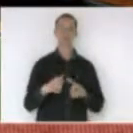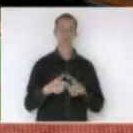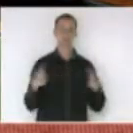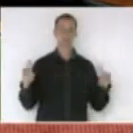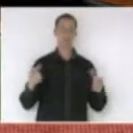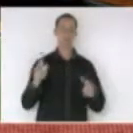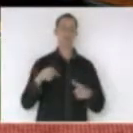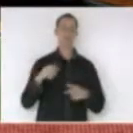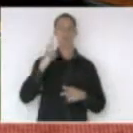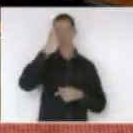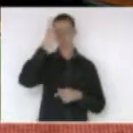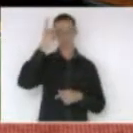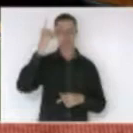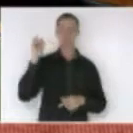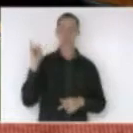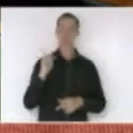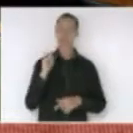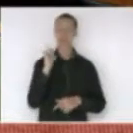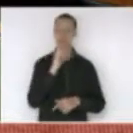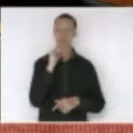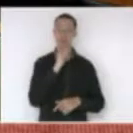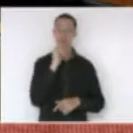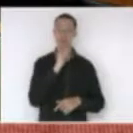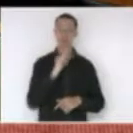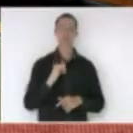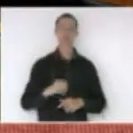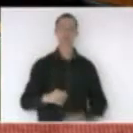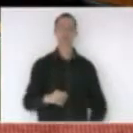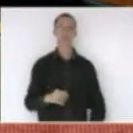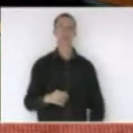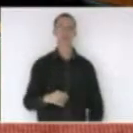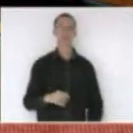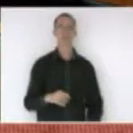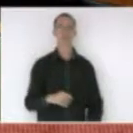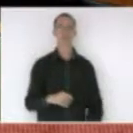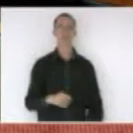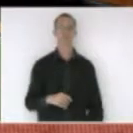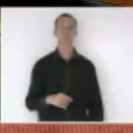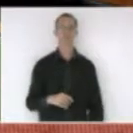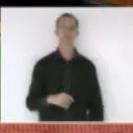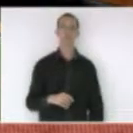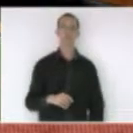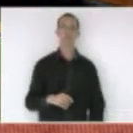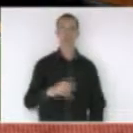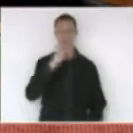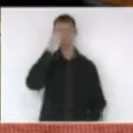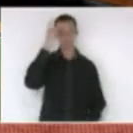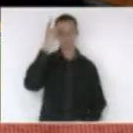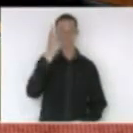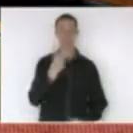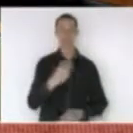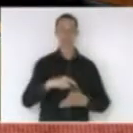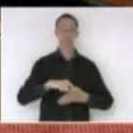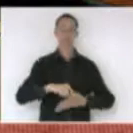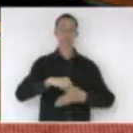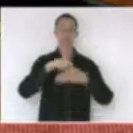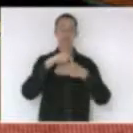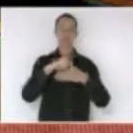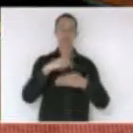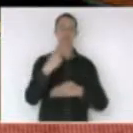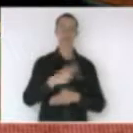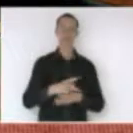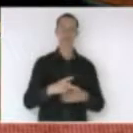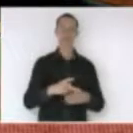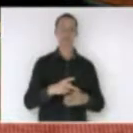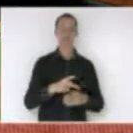cidade o prefeito Daniel o vereador Milso e também o Saulo que é líder lá da comunidade colônia estão no dia de hoje